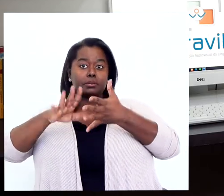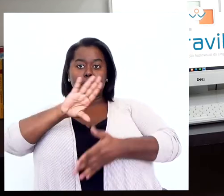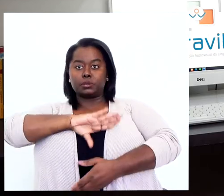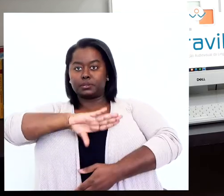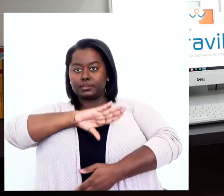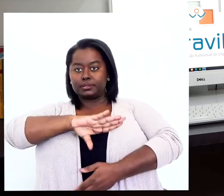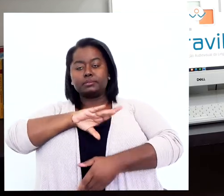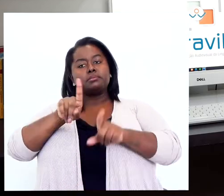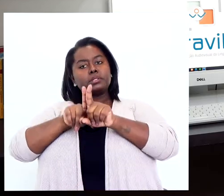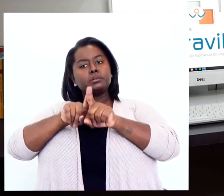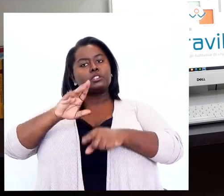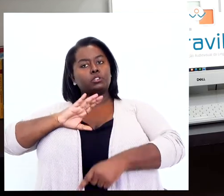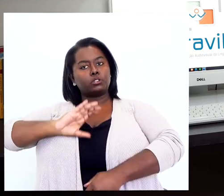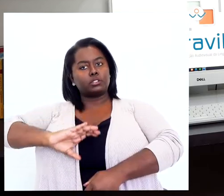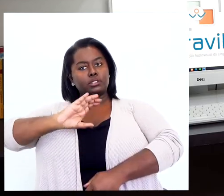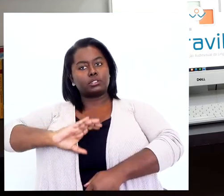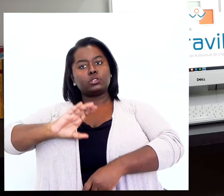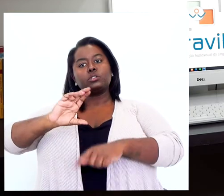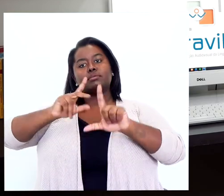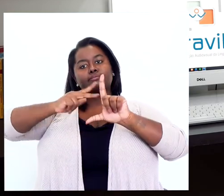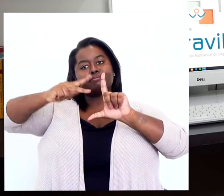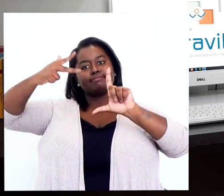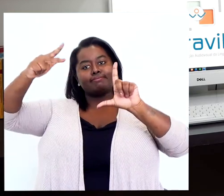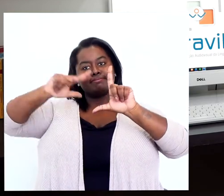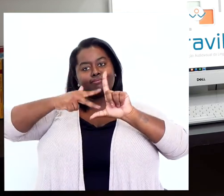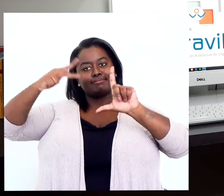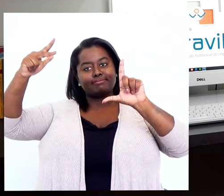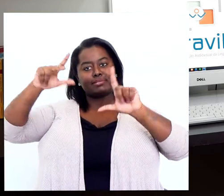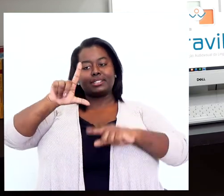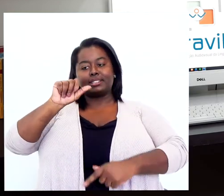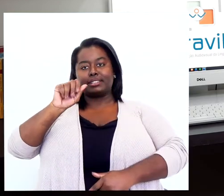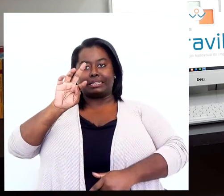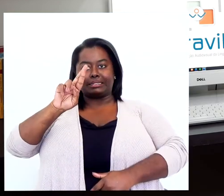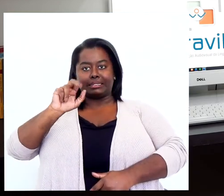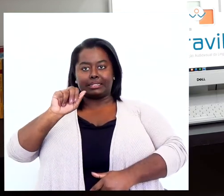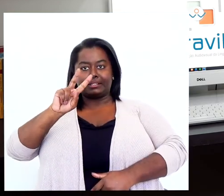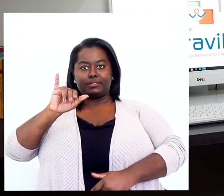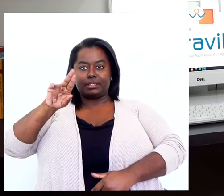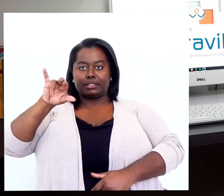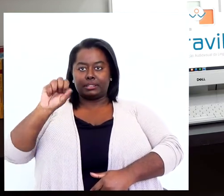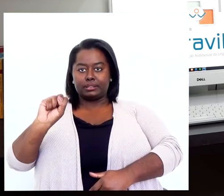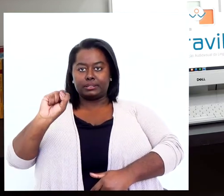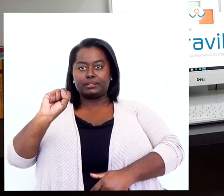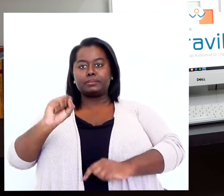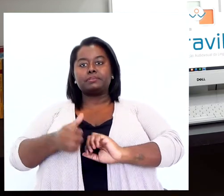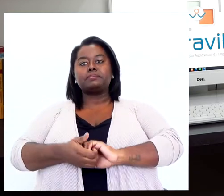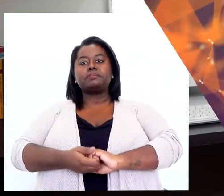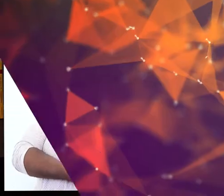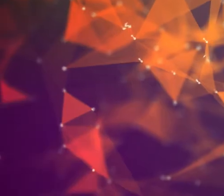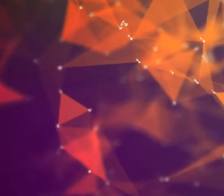libras e língua portuguesa e também coordeno o Laboratório de Tradução Audiovisual da Língua de Sinais, o Latravíris.